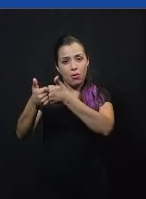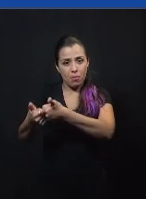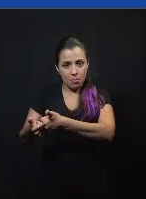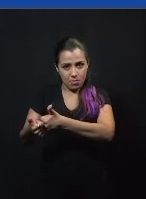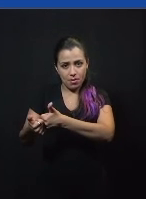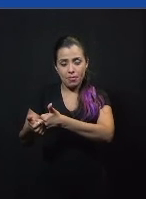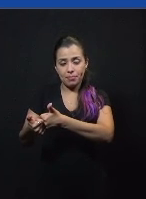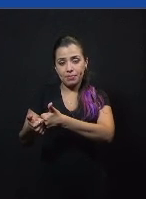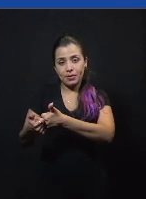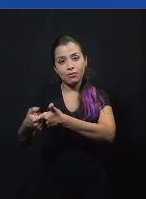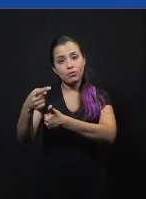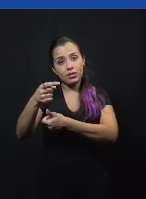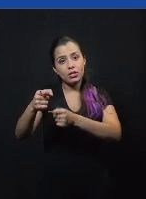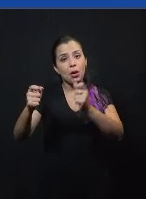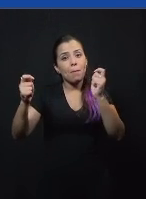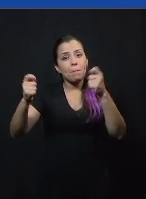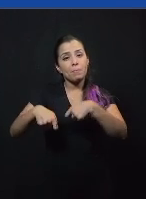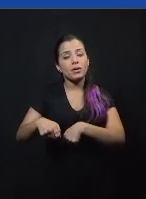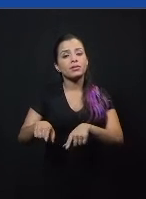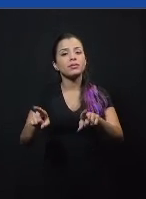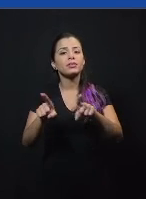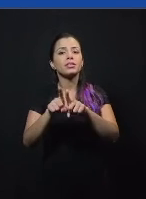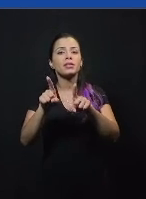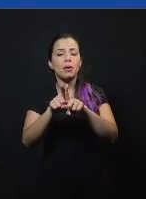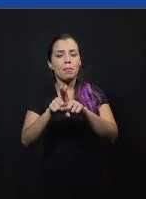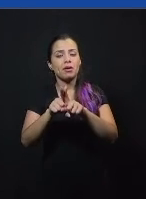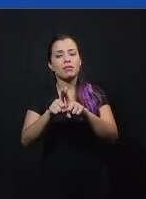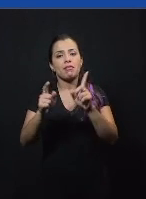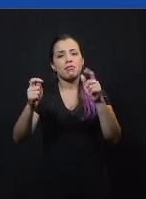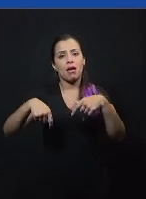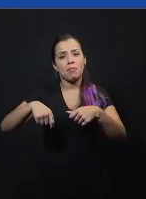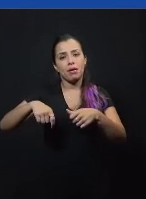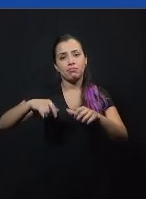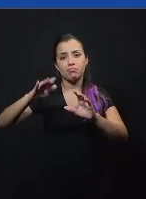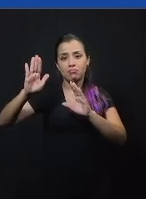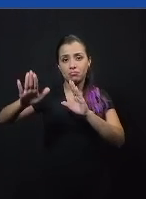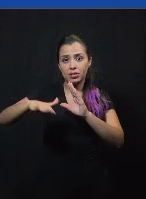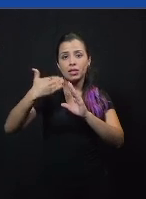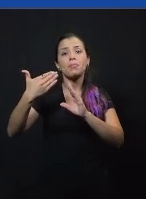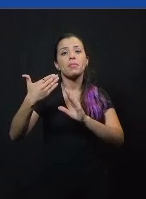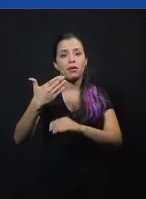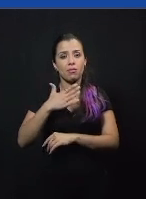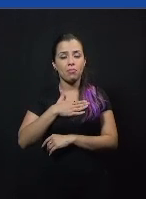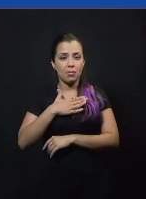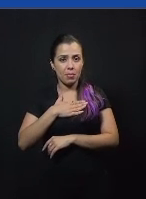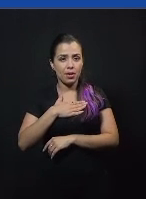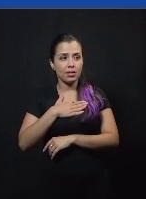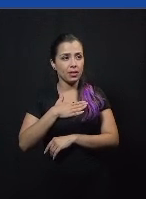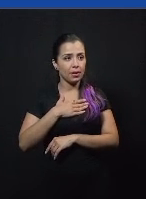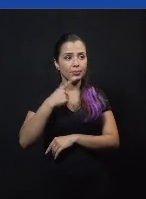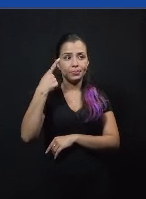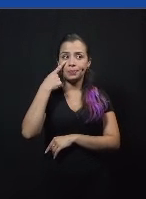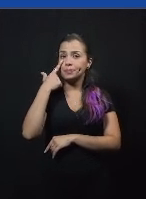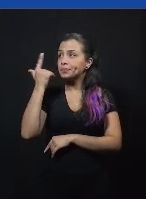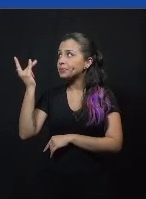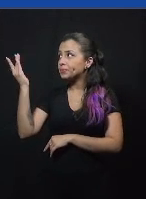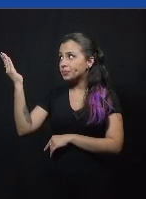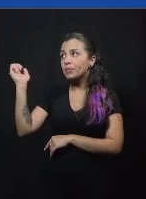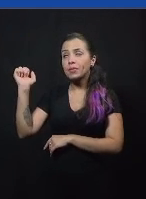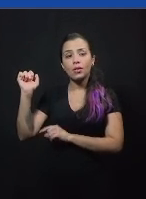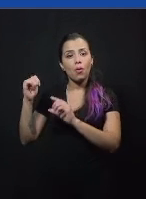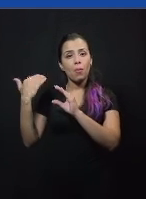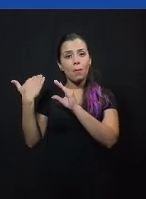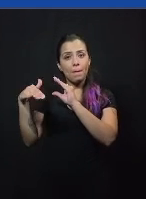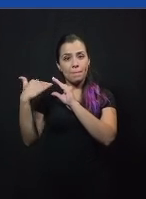vocês podem também mandar um e-mail para mim alentar o politiquet.org.br essa ficha de avaliação está